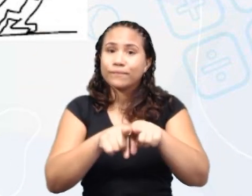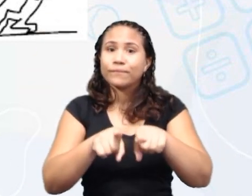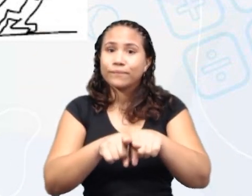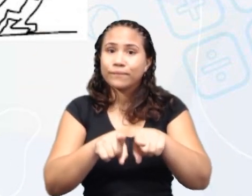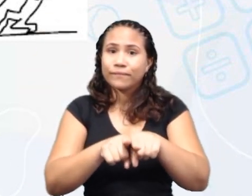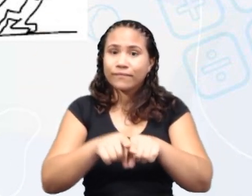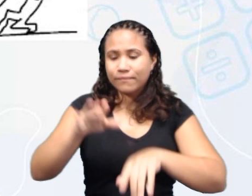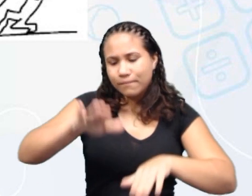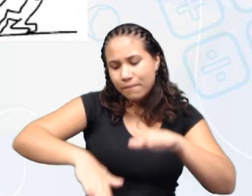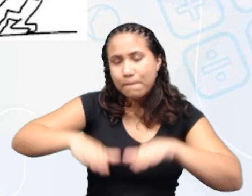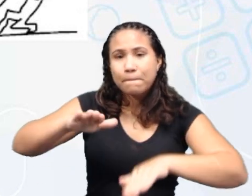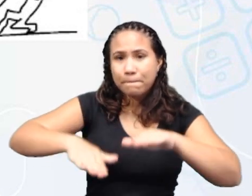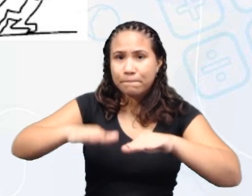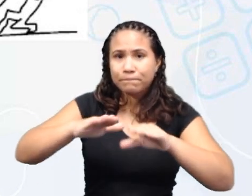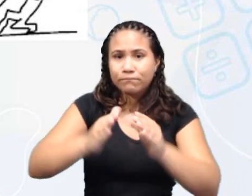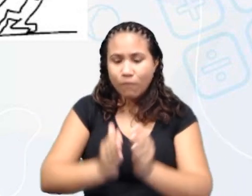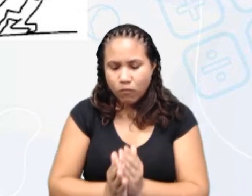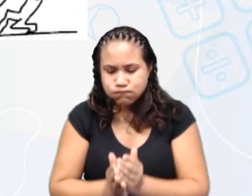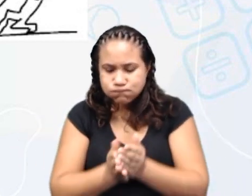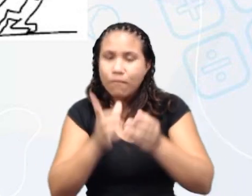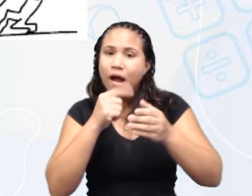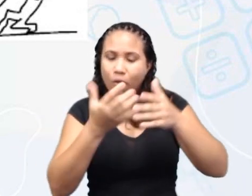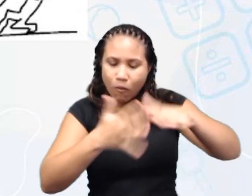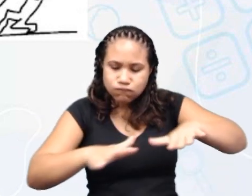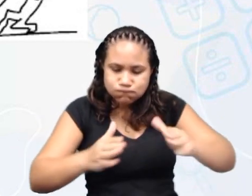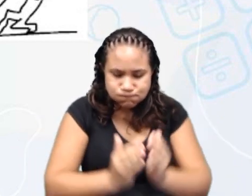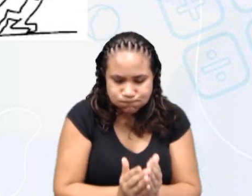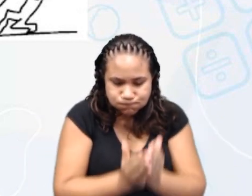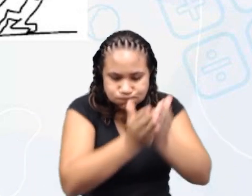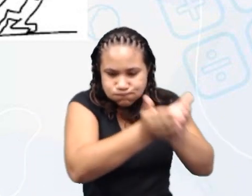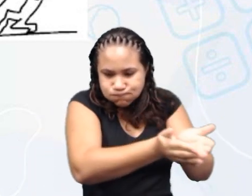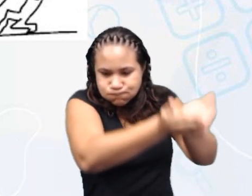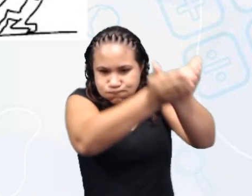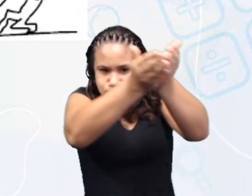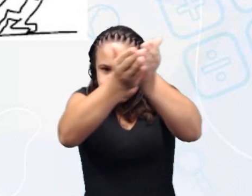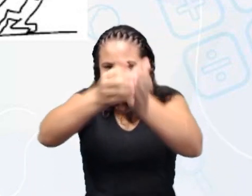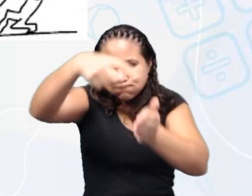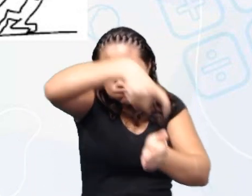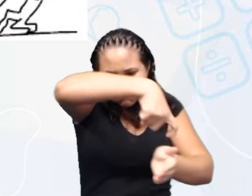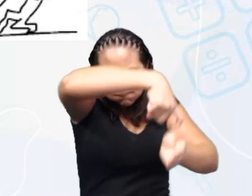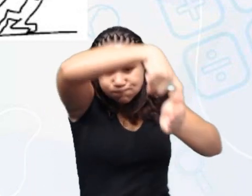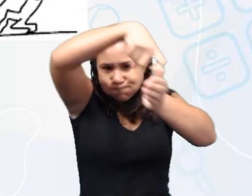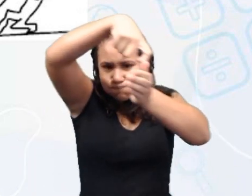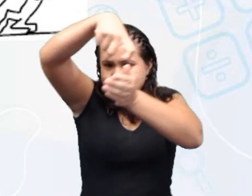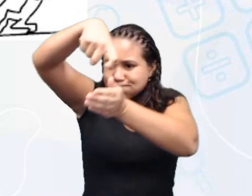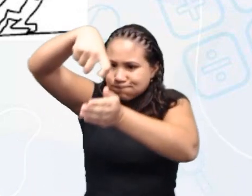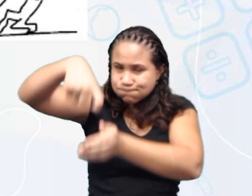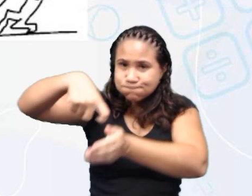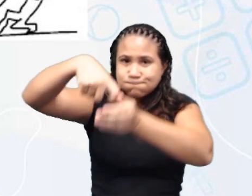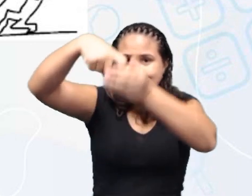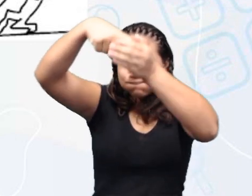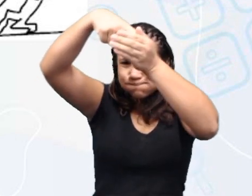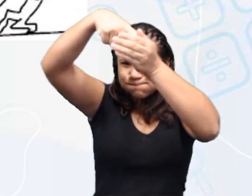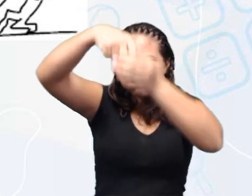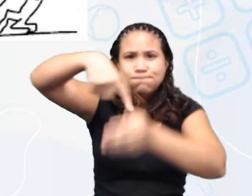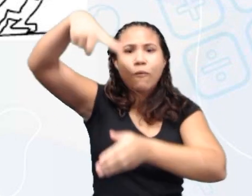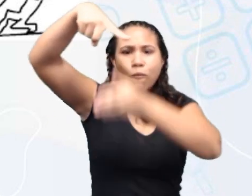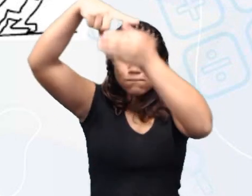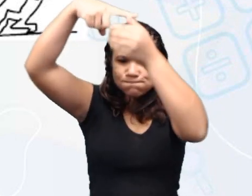parcialmente para fora d'água para logo depois deixá-los cair, danificando os navios.